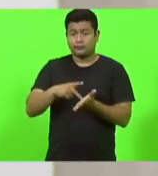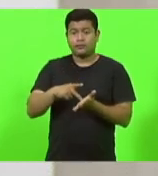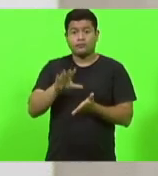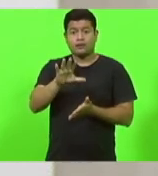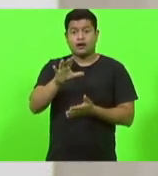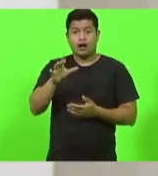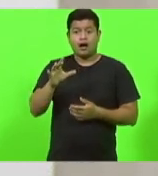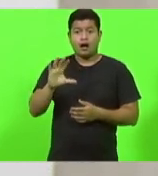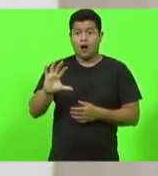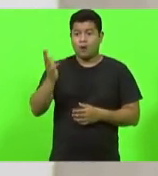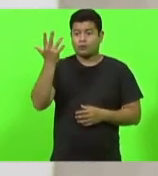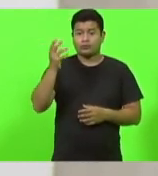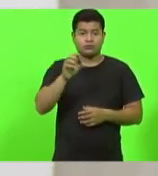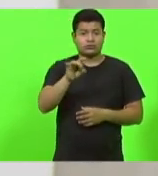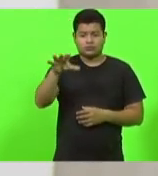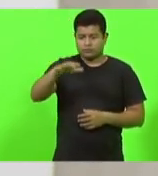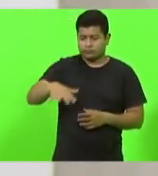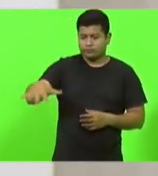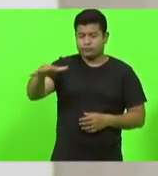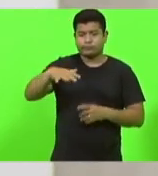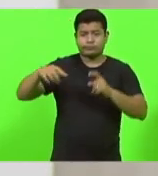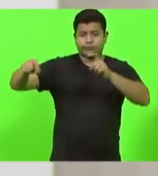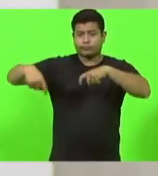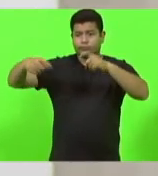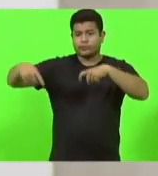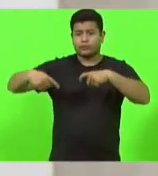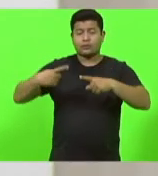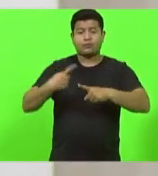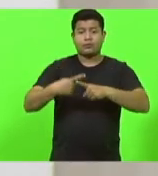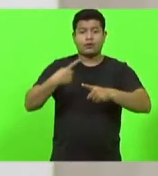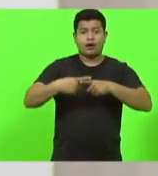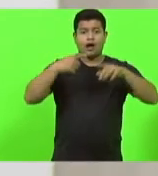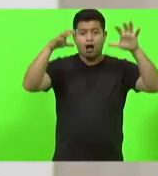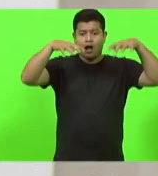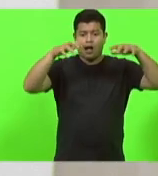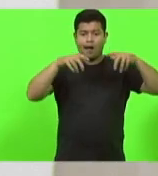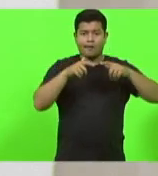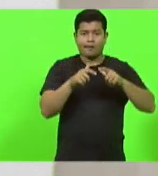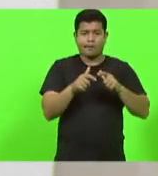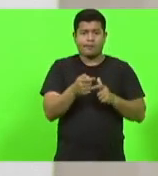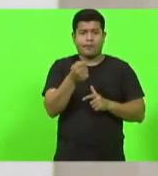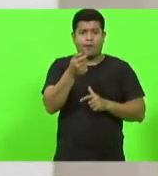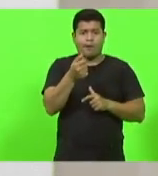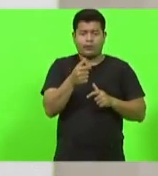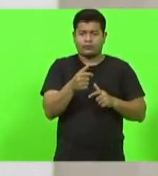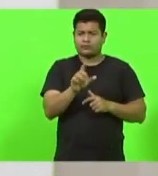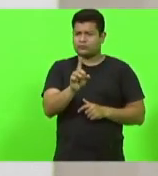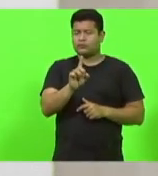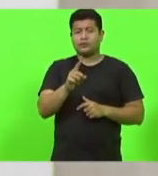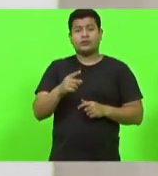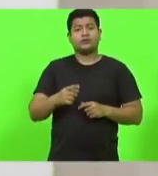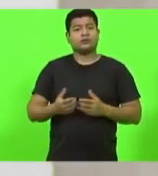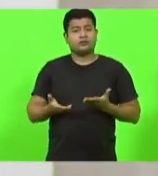causa da escassez de chuva. Ela tem repercussão, consequências